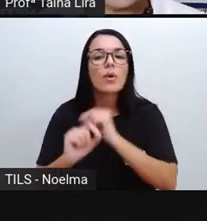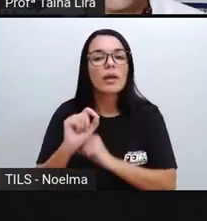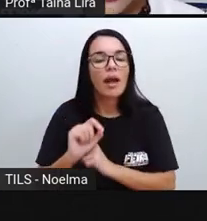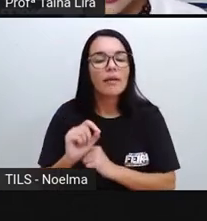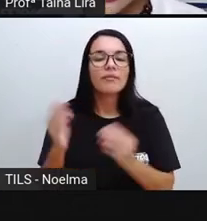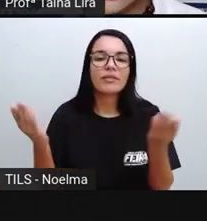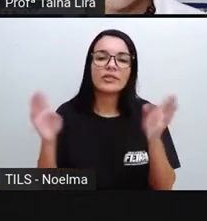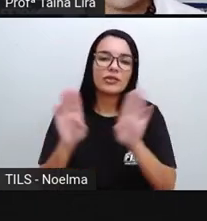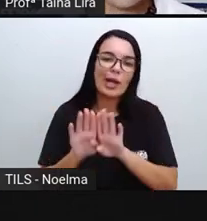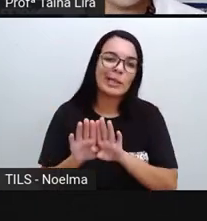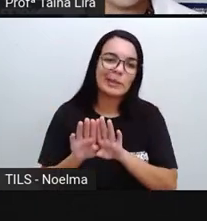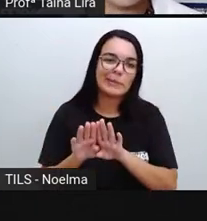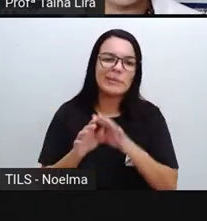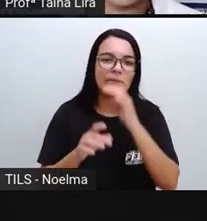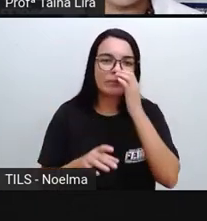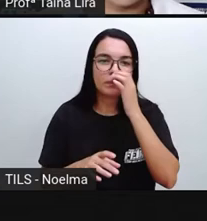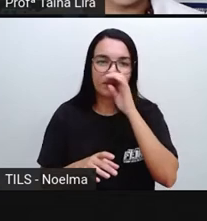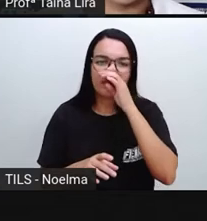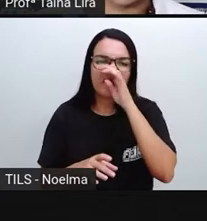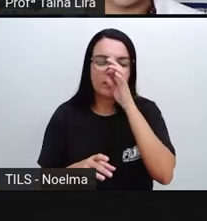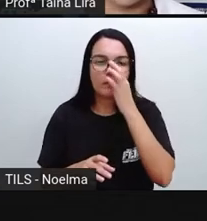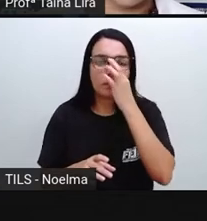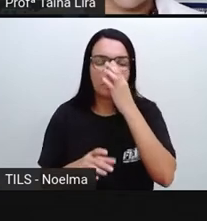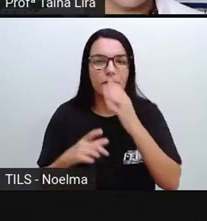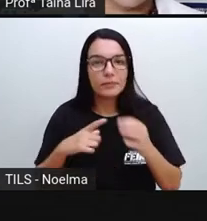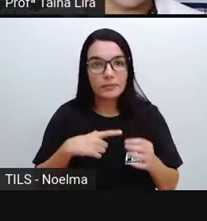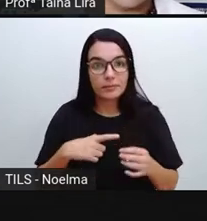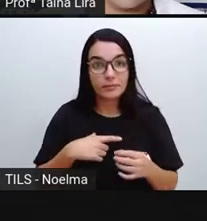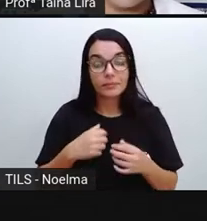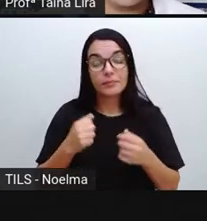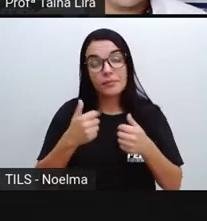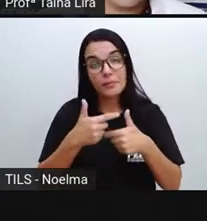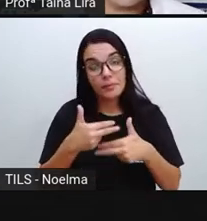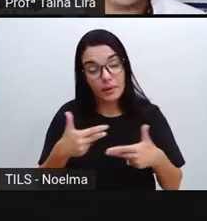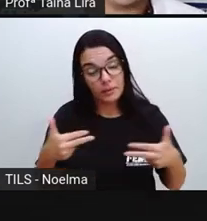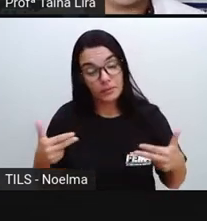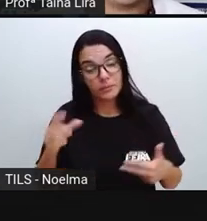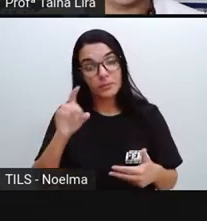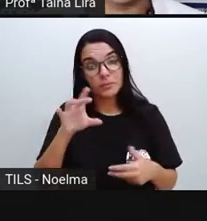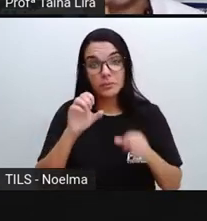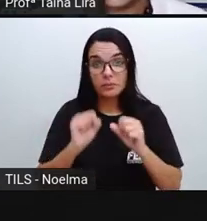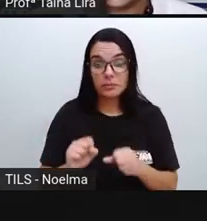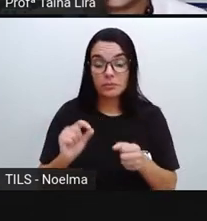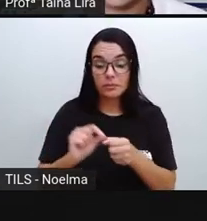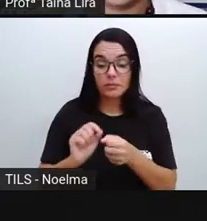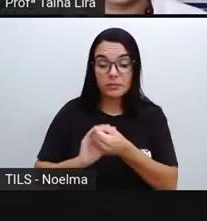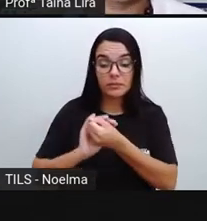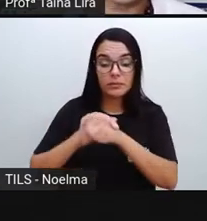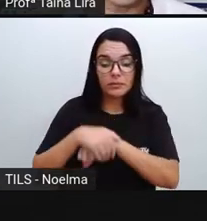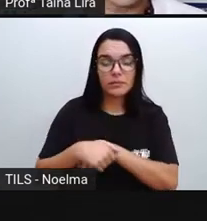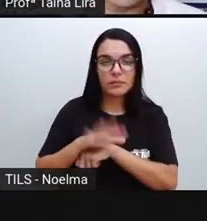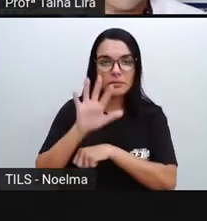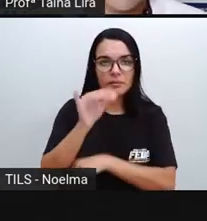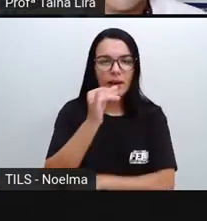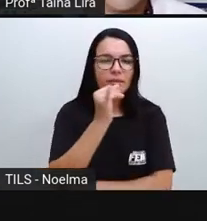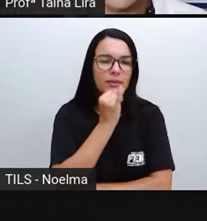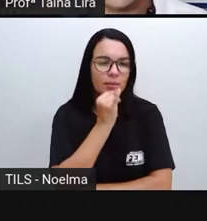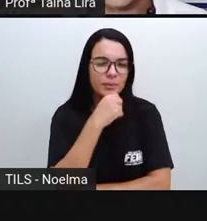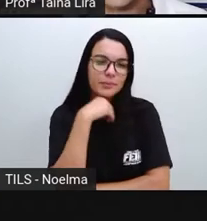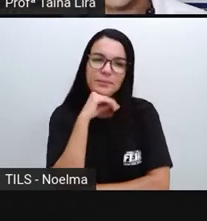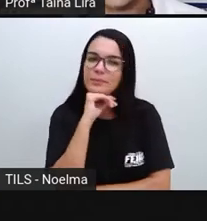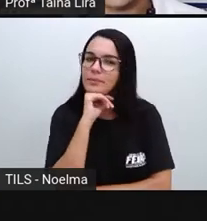certo? Existem atividades aí que nós só podemos fazer, né? À noite. Então, por exemplo, dormir.